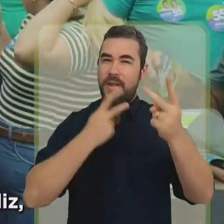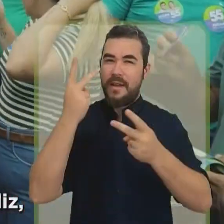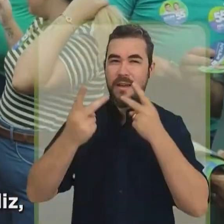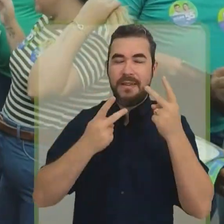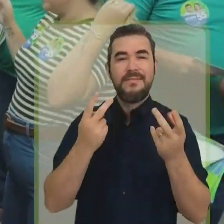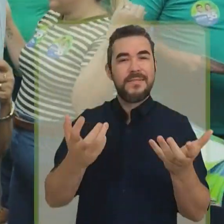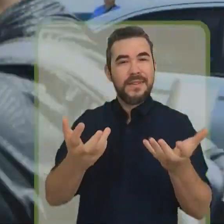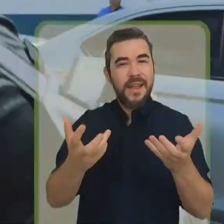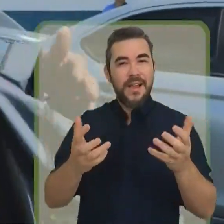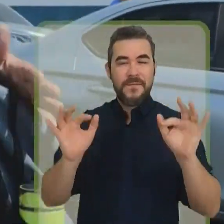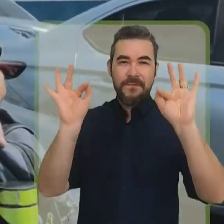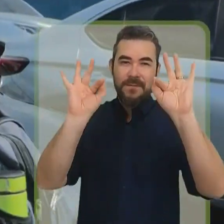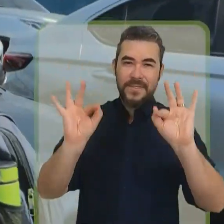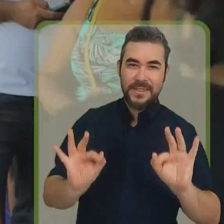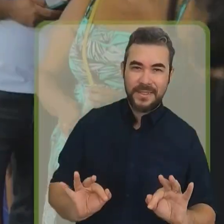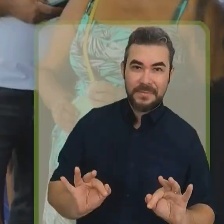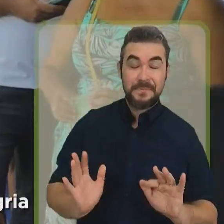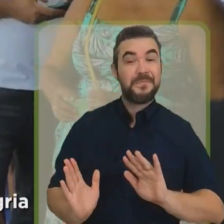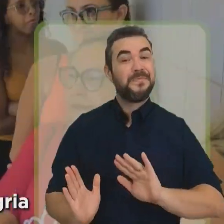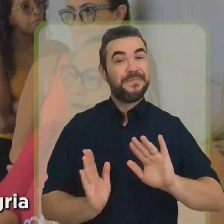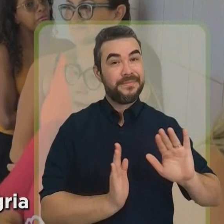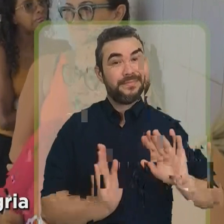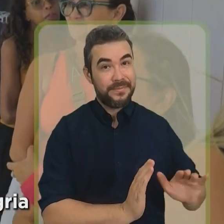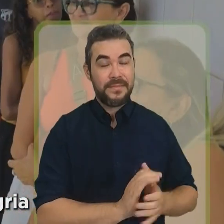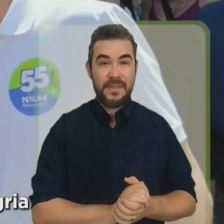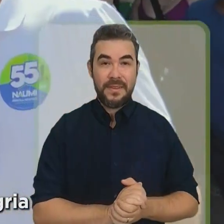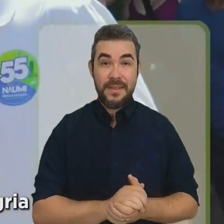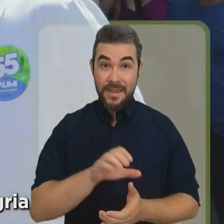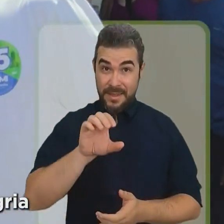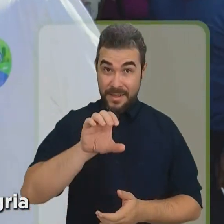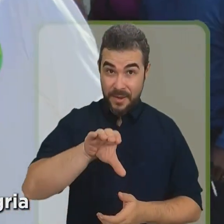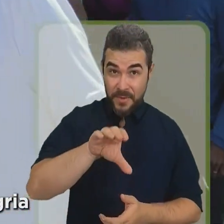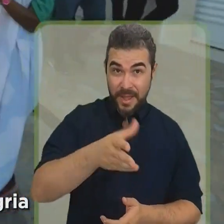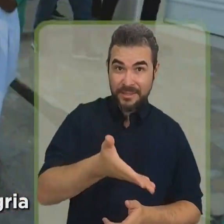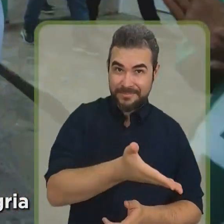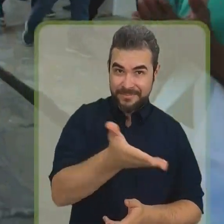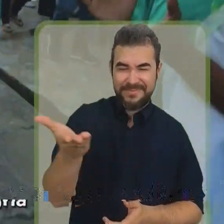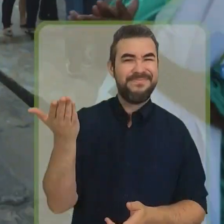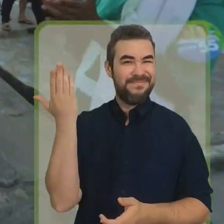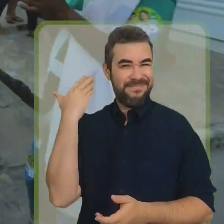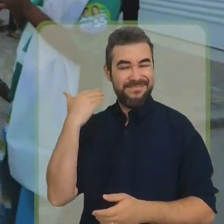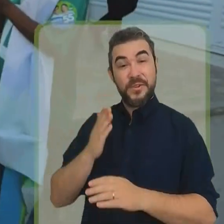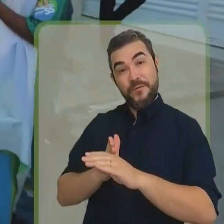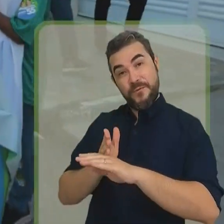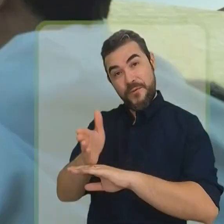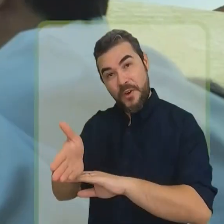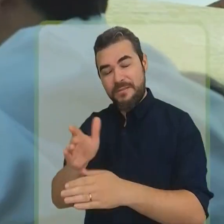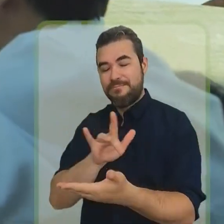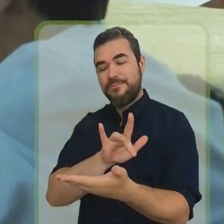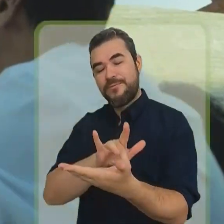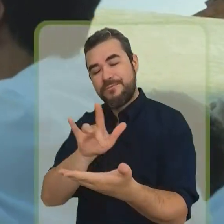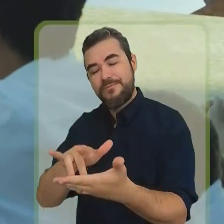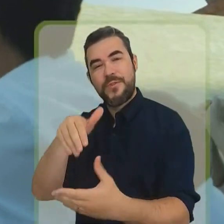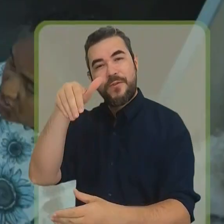ser feliz. Calcaia foi às urnas e se encheu de esperança e alegria. Foram 74